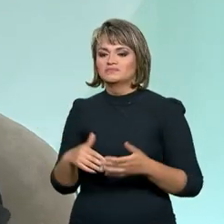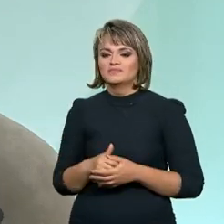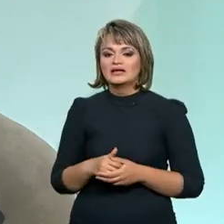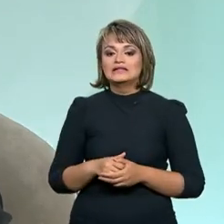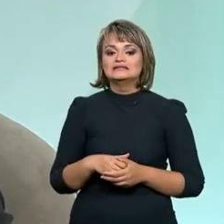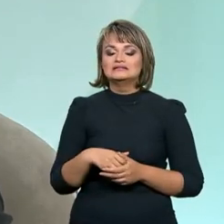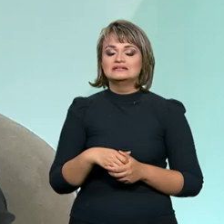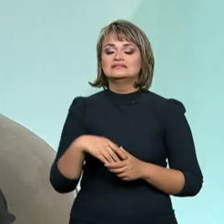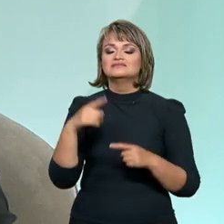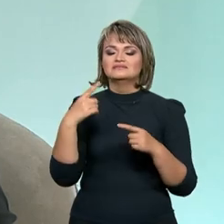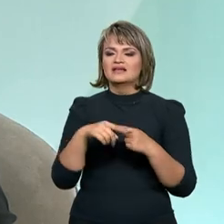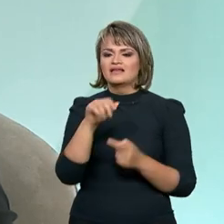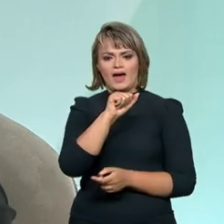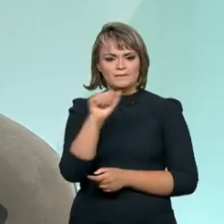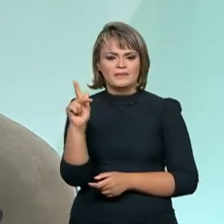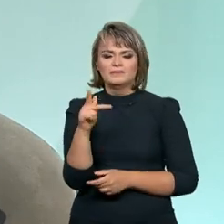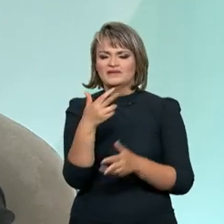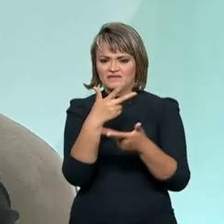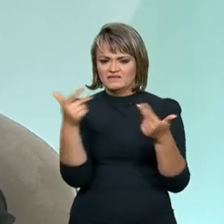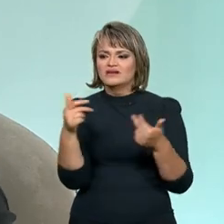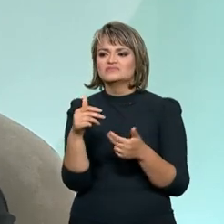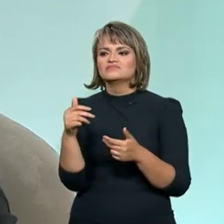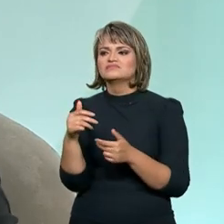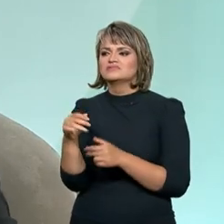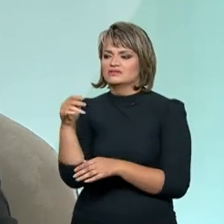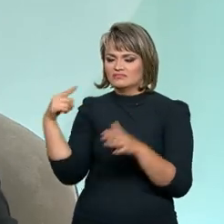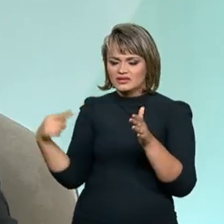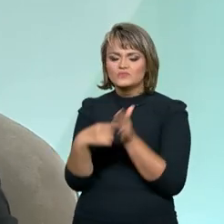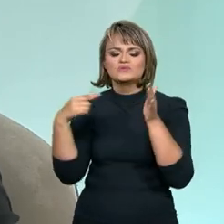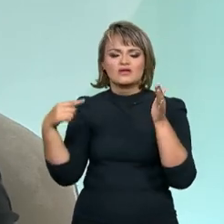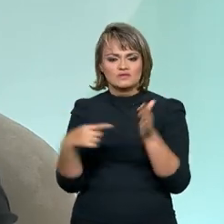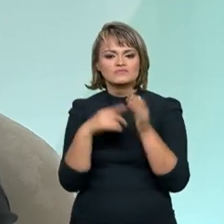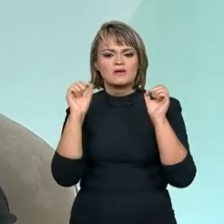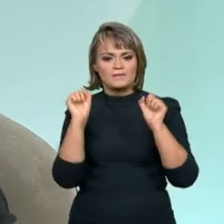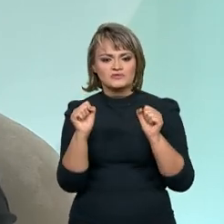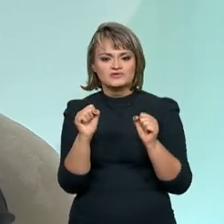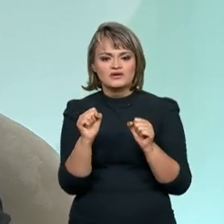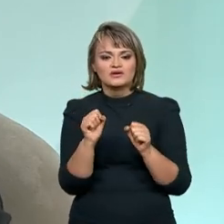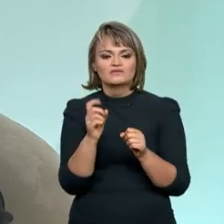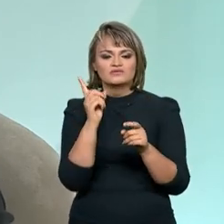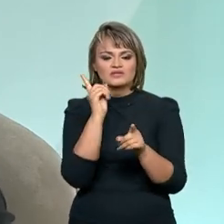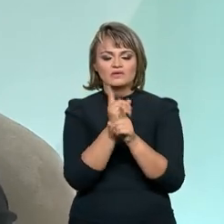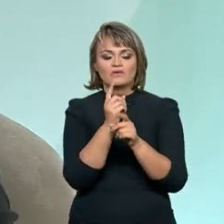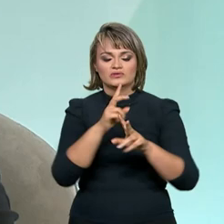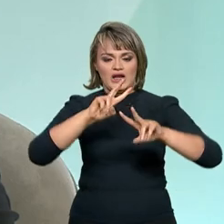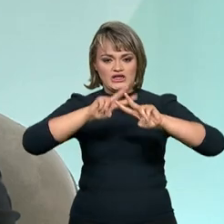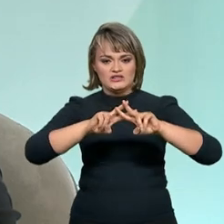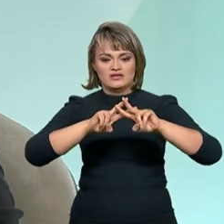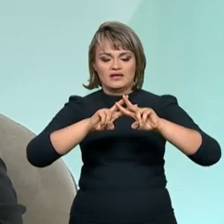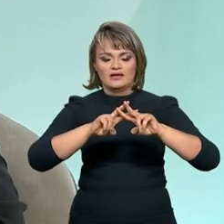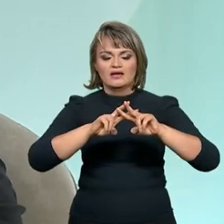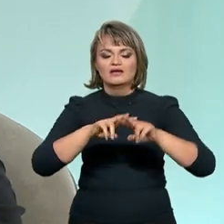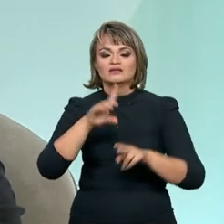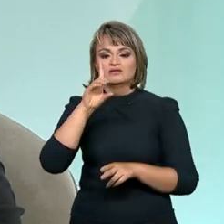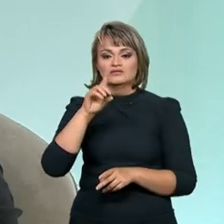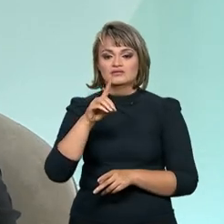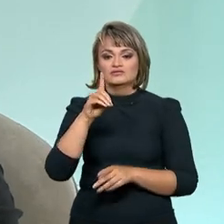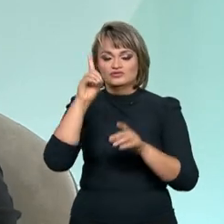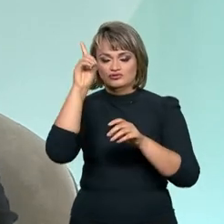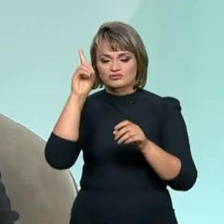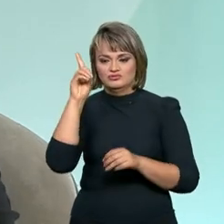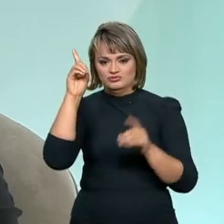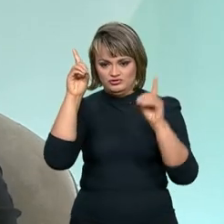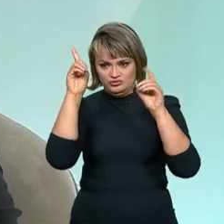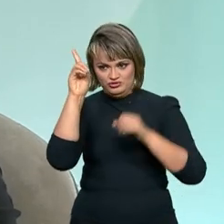Telegram, outros aplicativos que vocês podem também identificar pelo hashtag Direitos Humanos Brasil e pelo